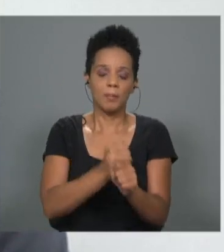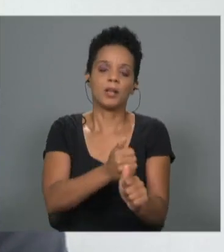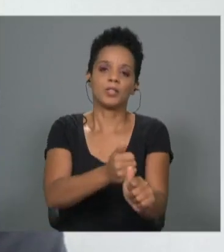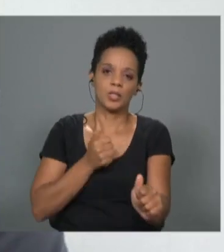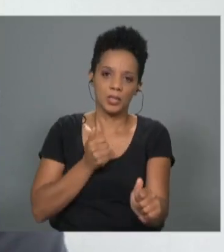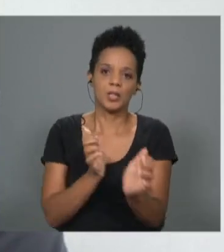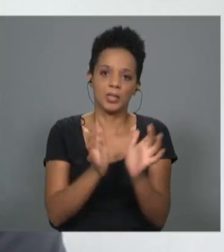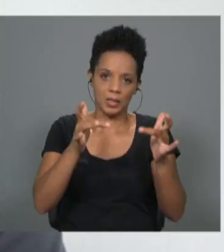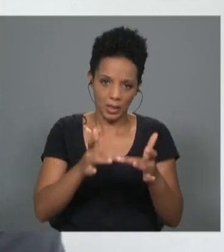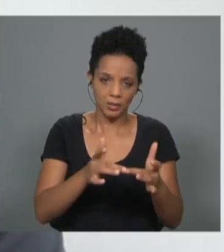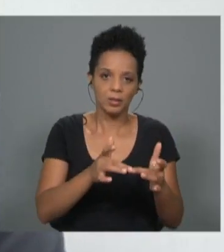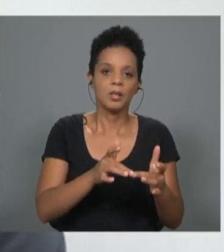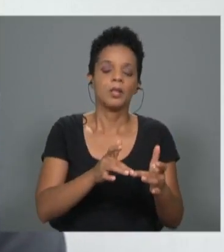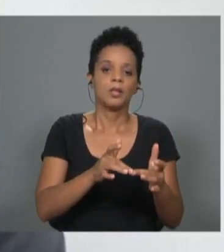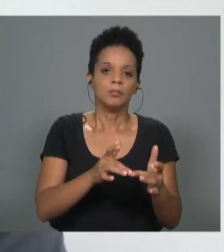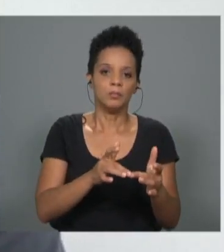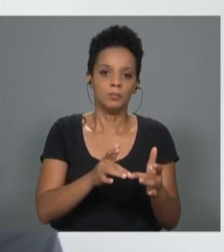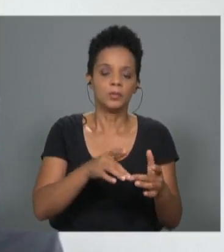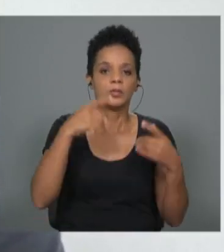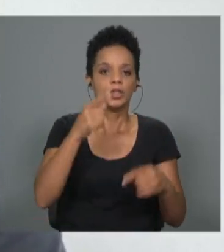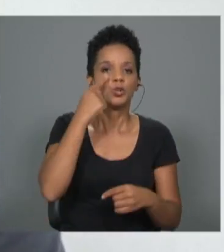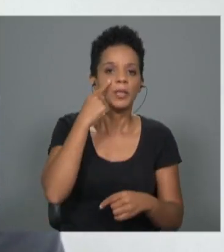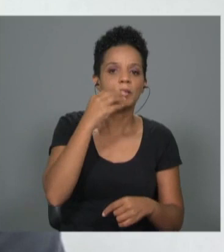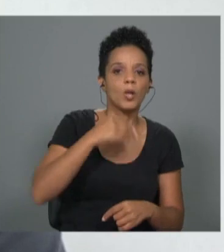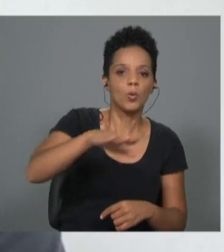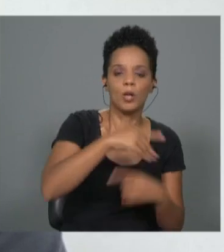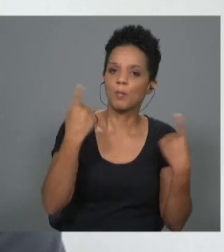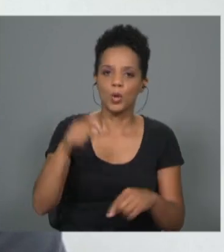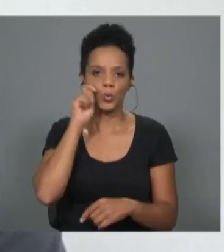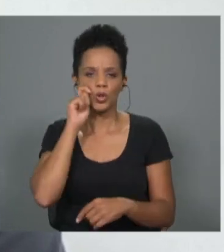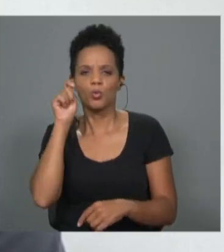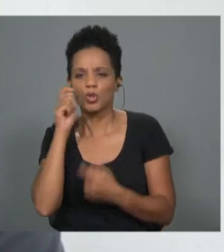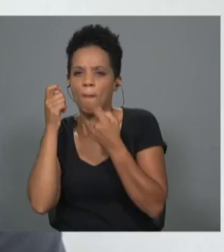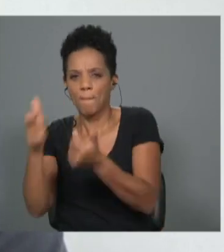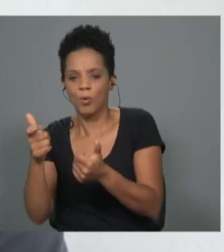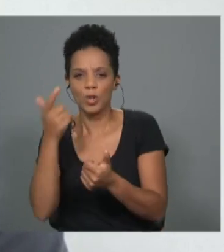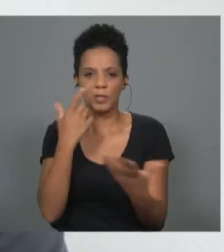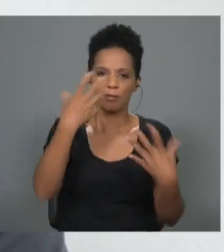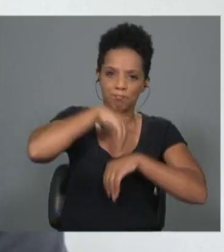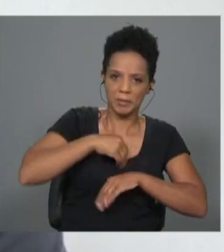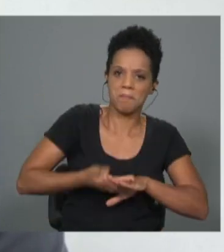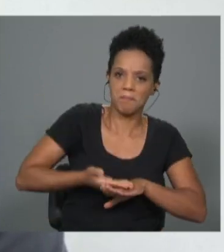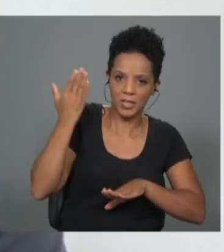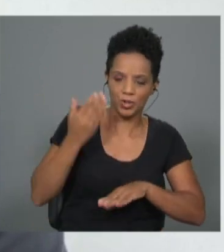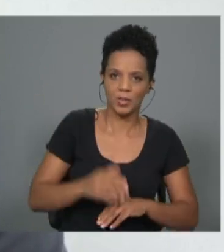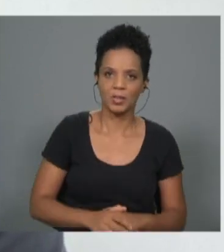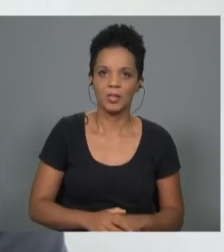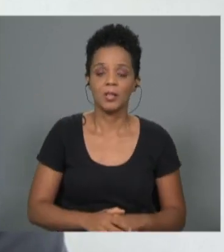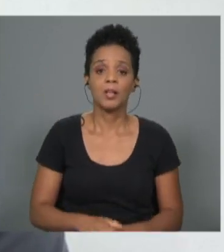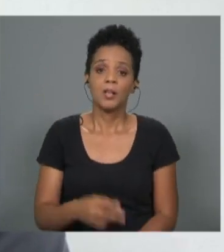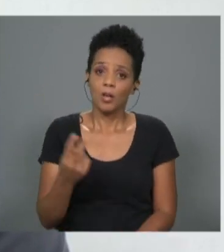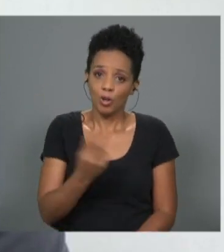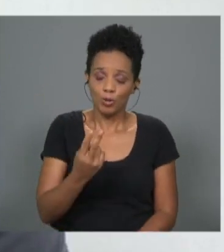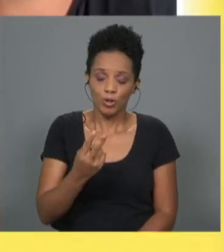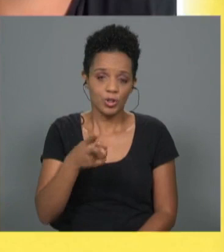local e não apenas o turismo, aliás, muito pouco turismo e muito mais experiência. Joana e Gonçalo, os dois